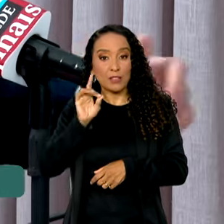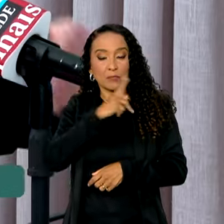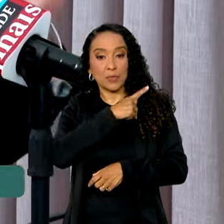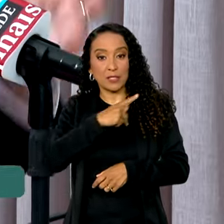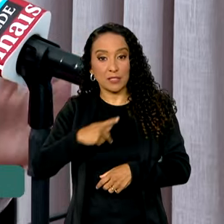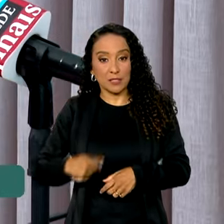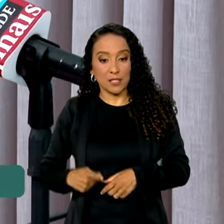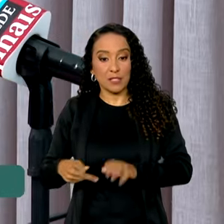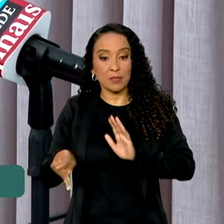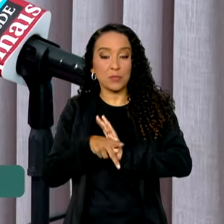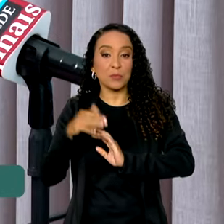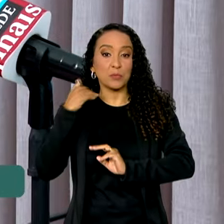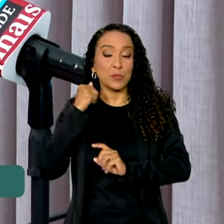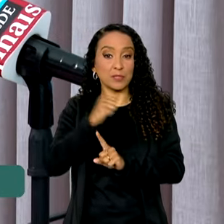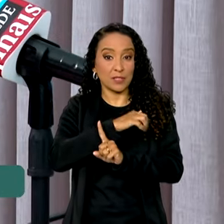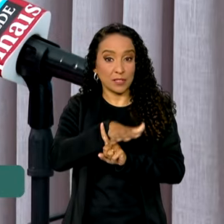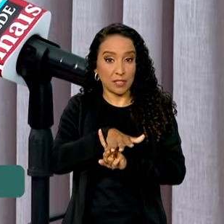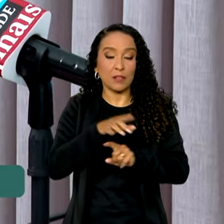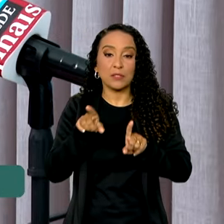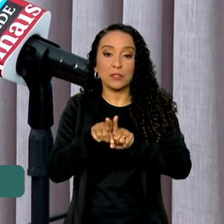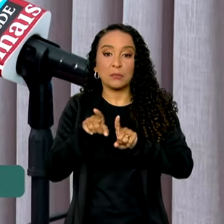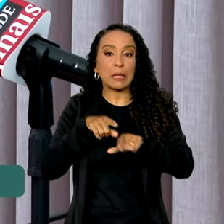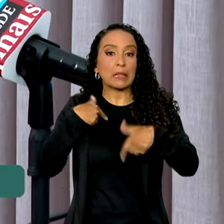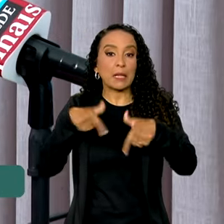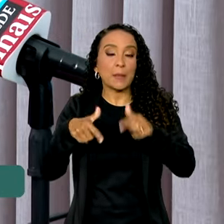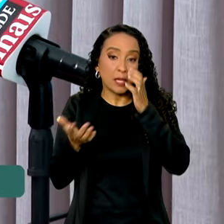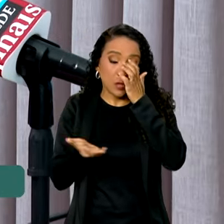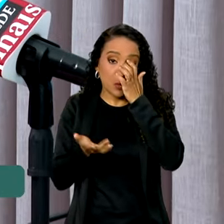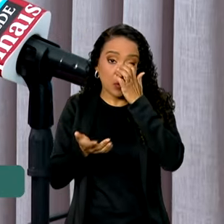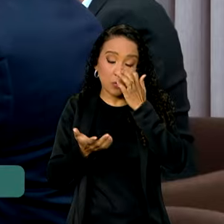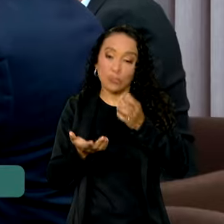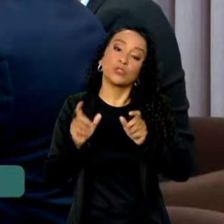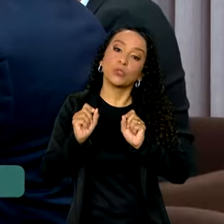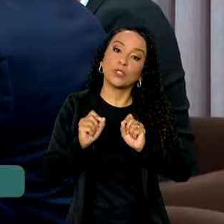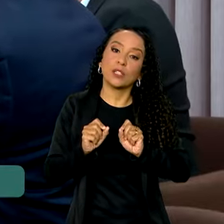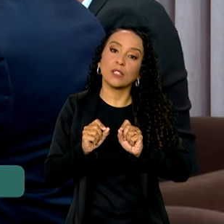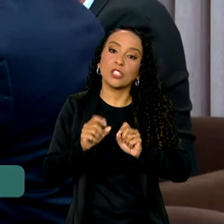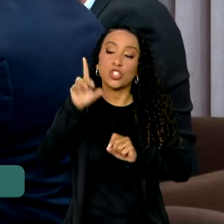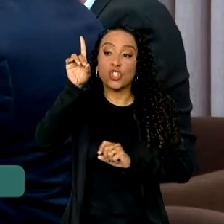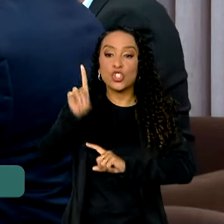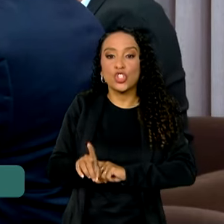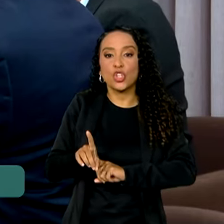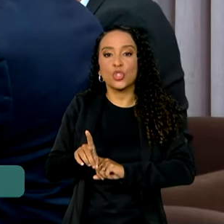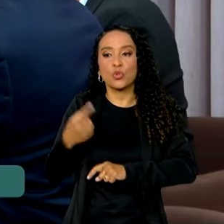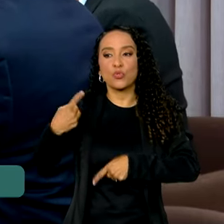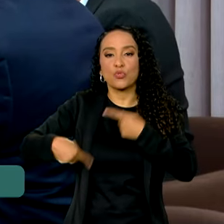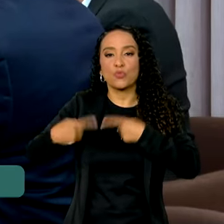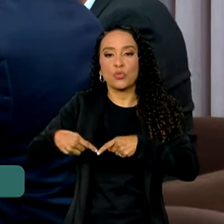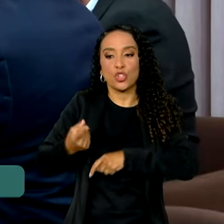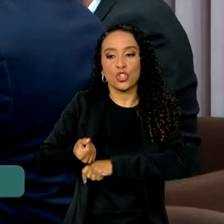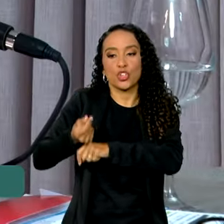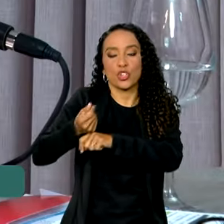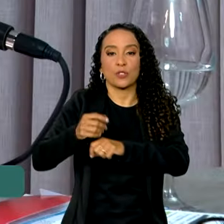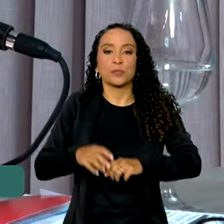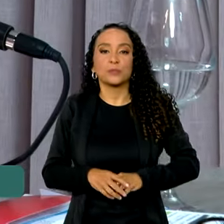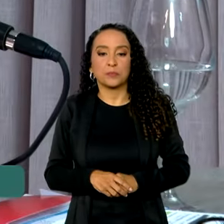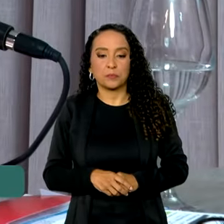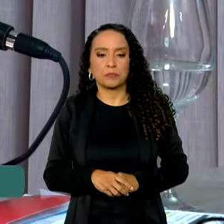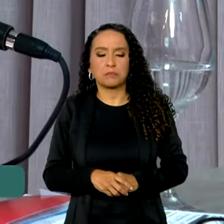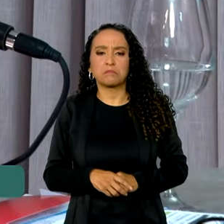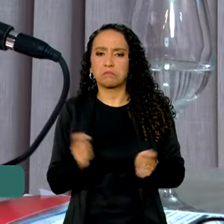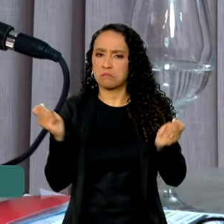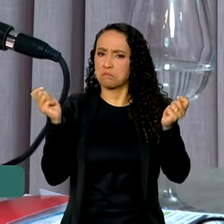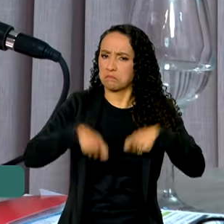presidência do Banco Central e que ocupa atualmente o cargo de diretor de política monetária. Muito